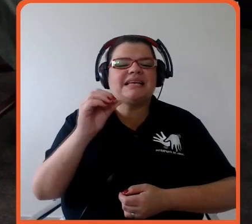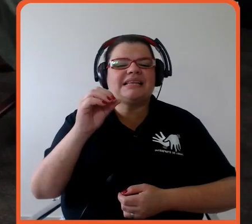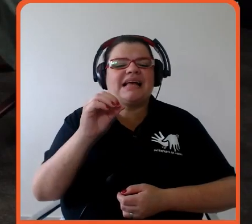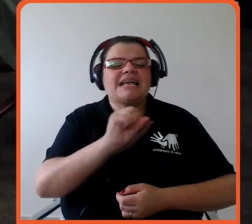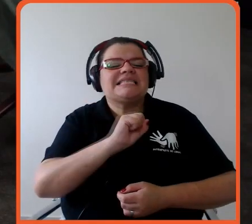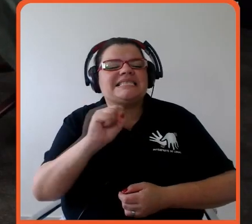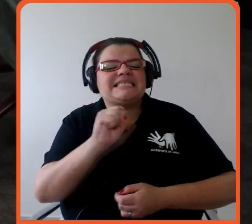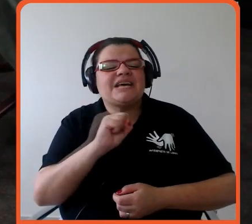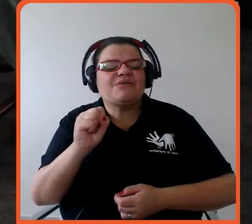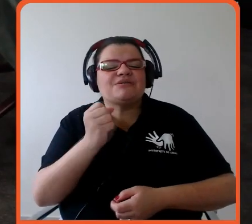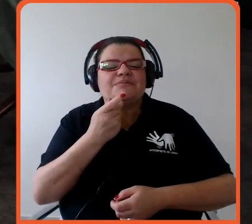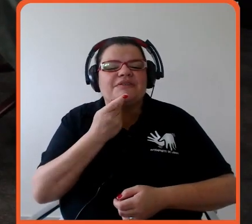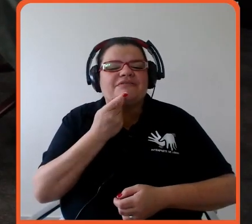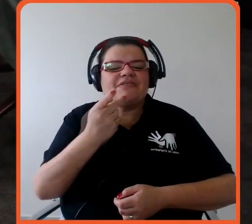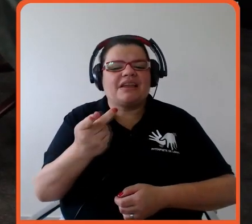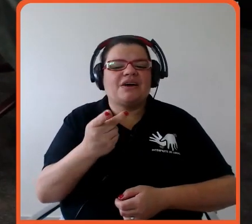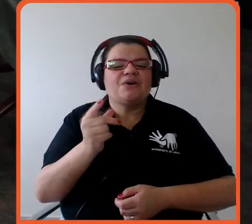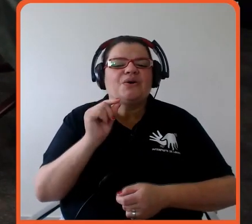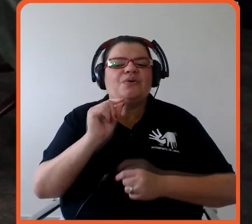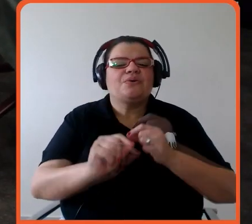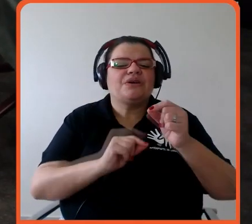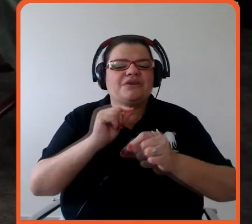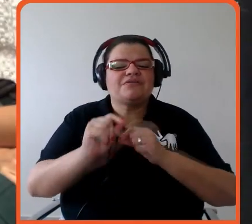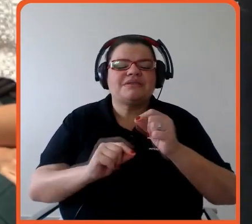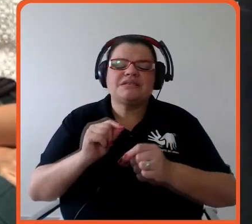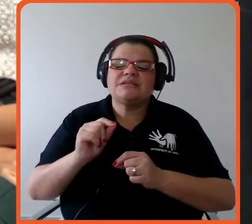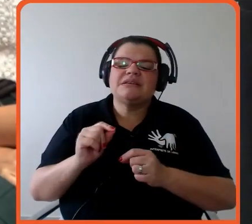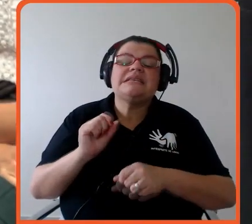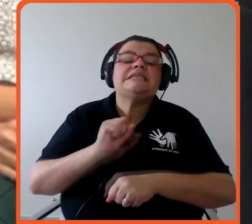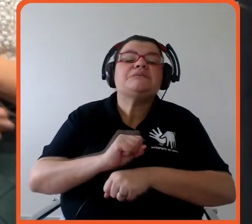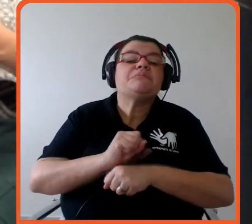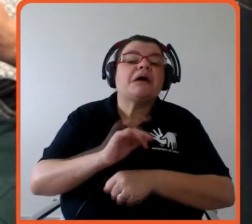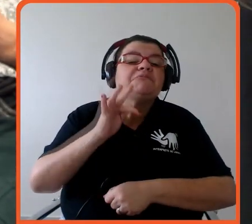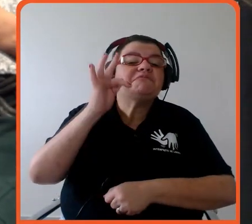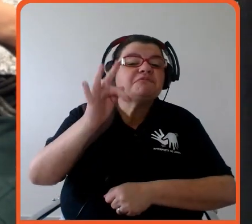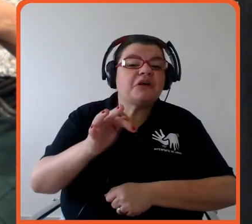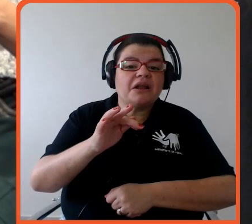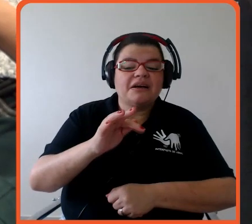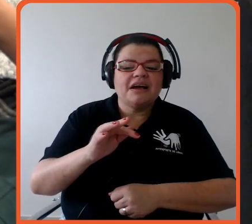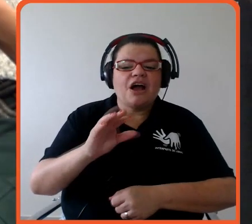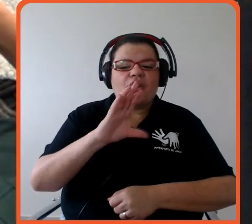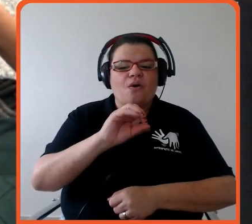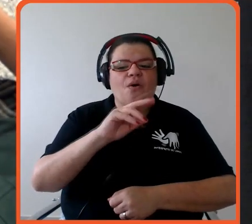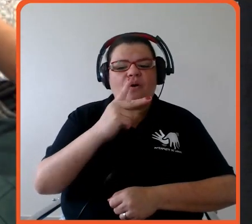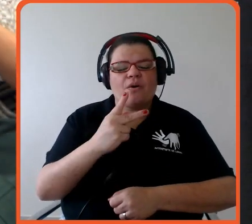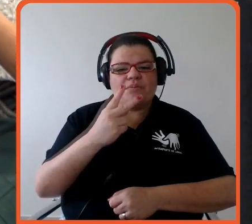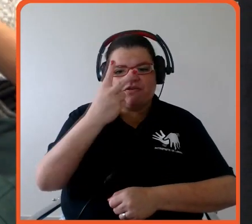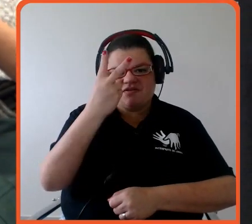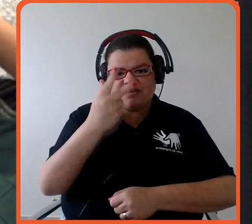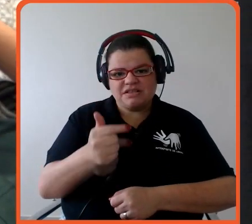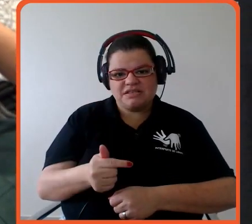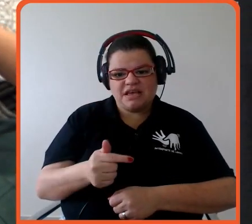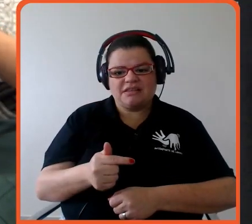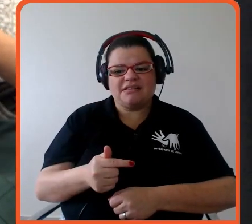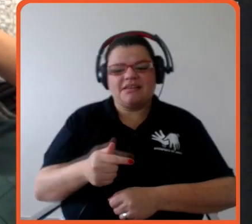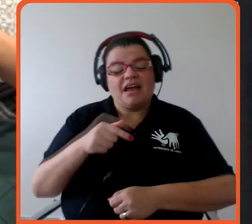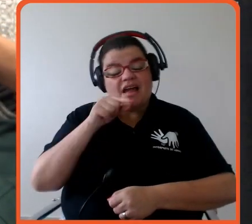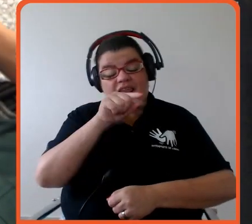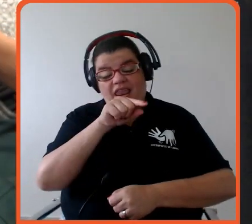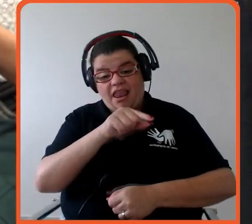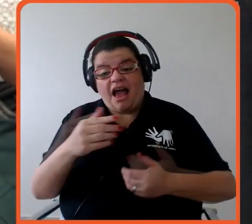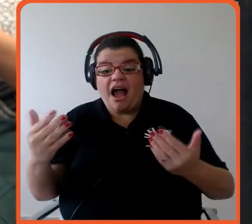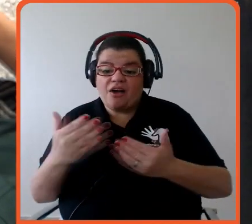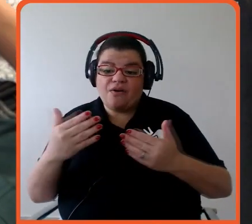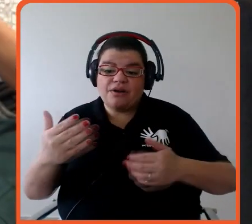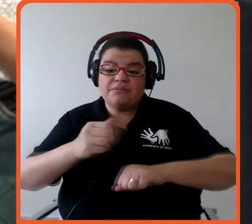o que vocês esperam começando por você Mariana a gente espera agora que fique mais claro com a COP27